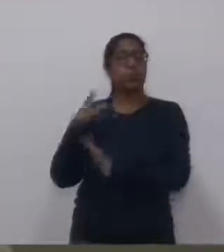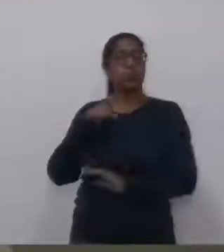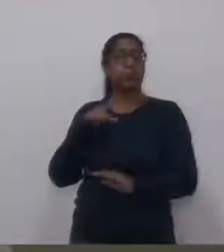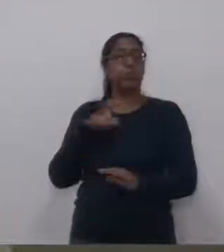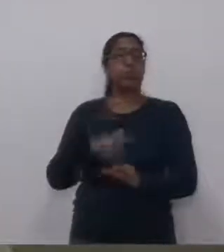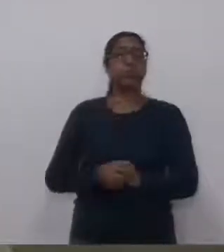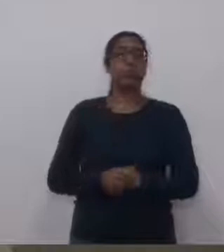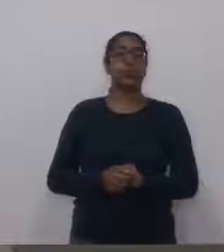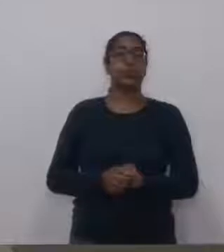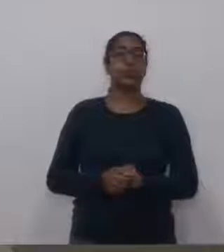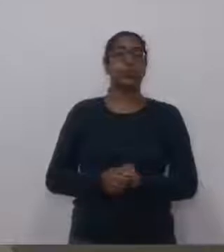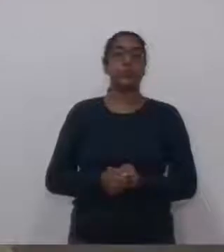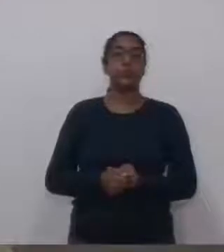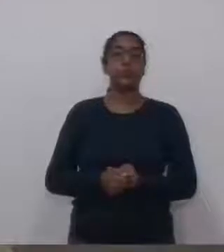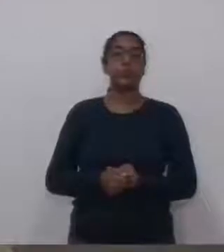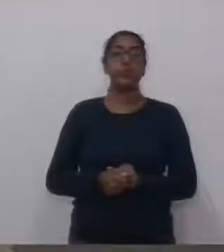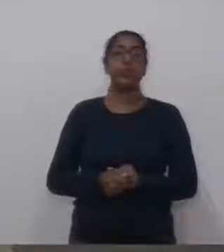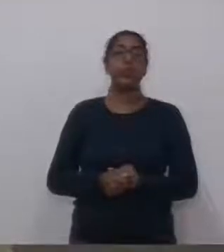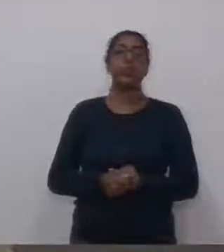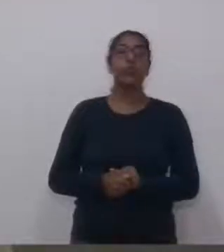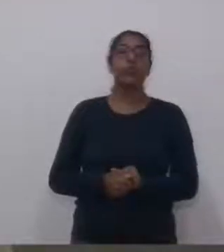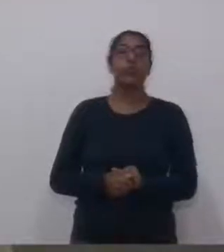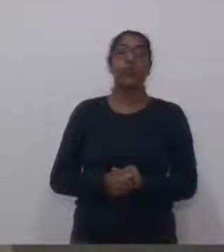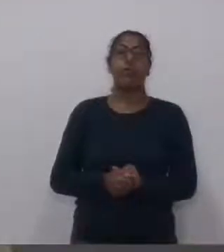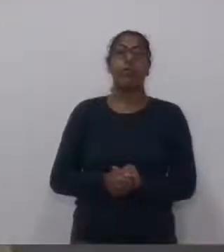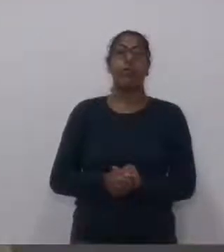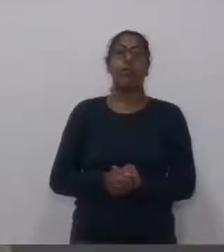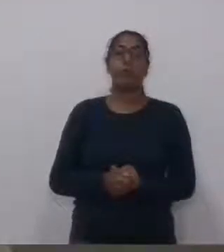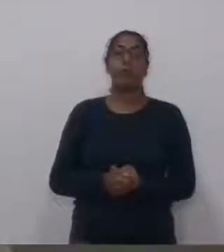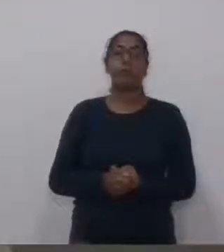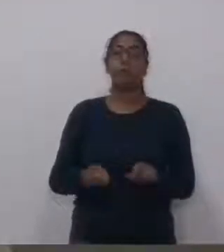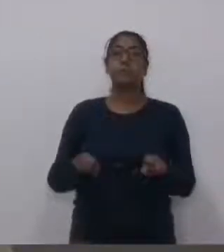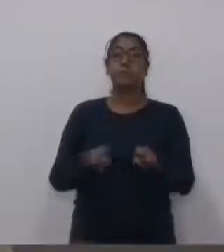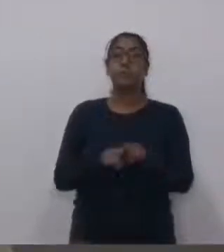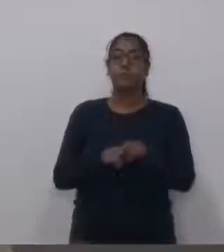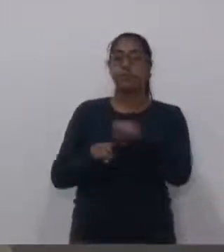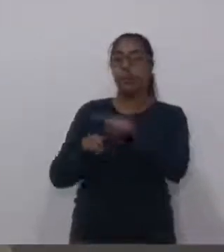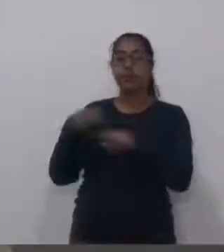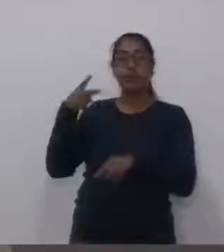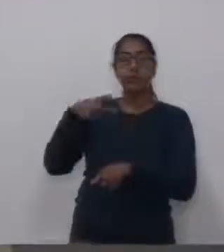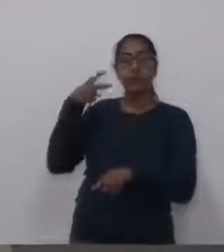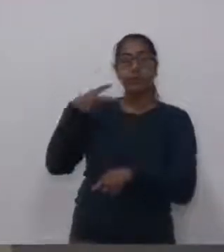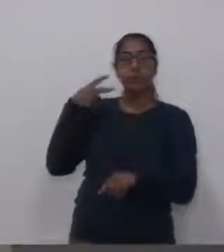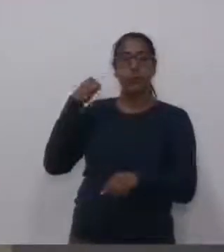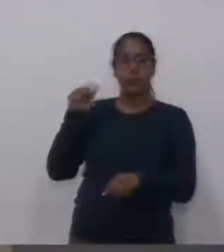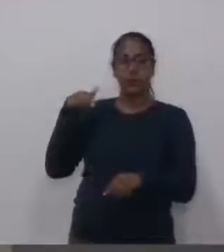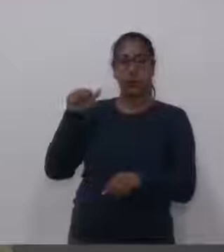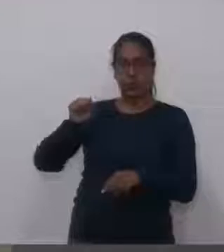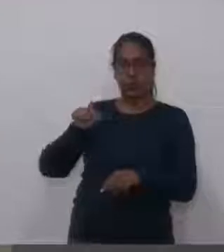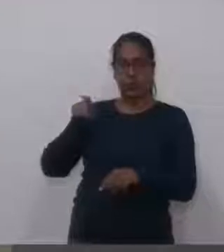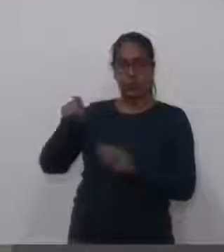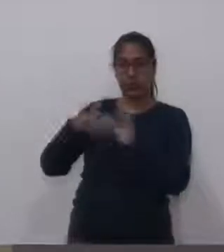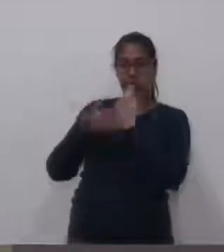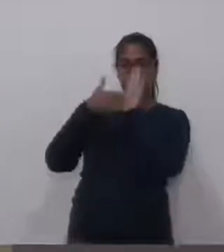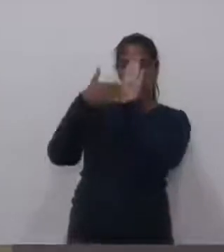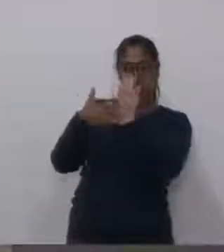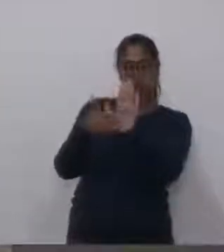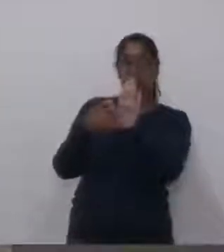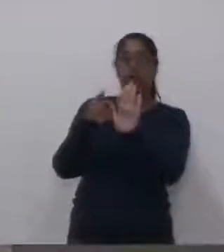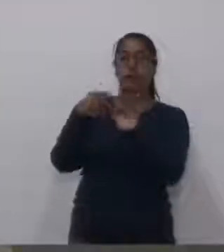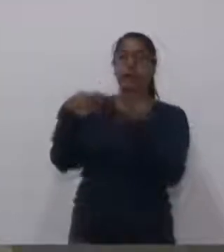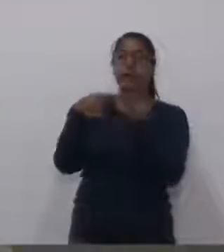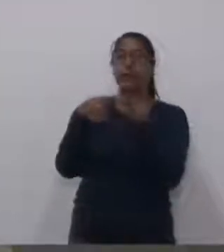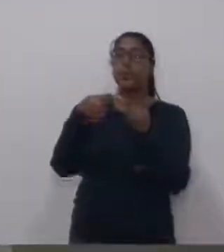Eu não falei no momento aqui, deixei para falar agora, Ana, de uma das moções apresentadas, que é a tua moção em relação à professora